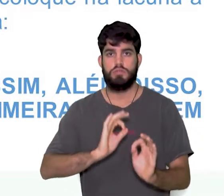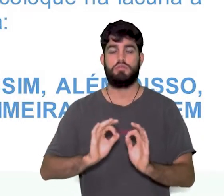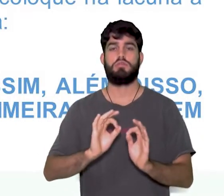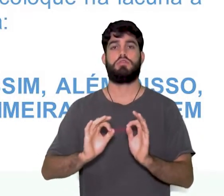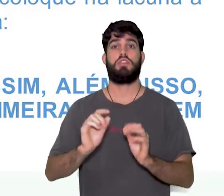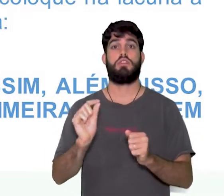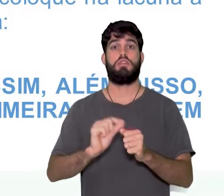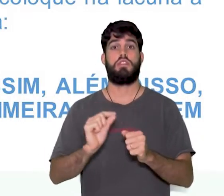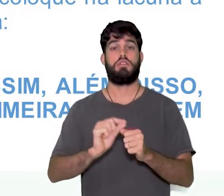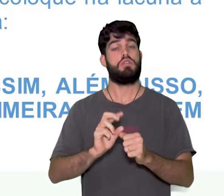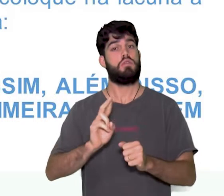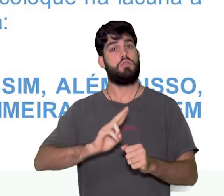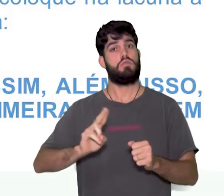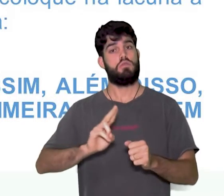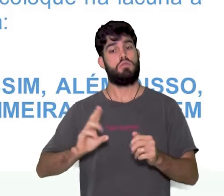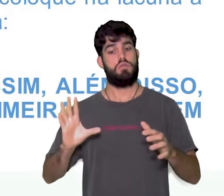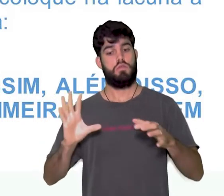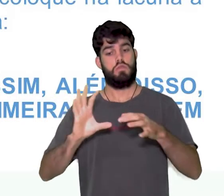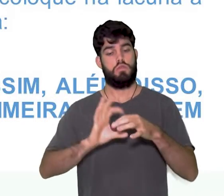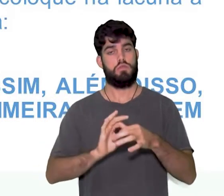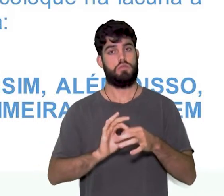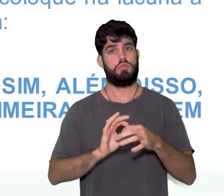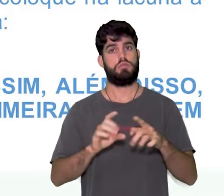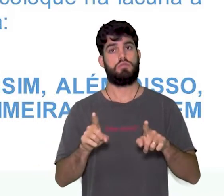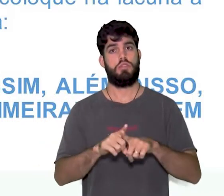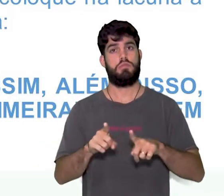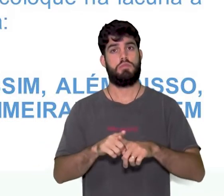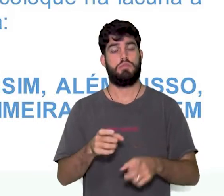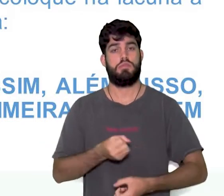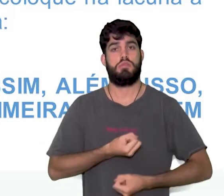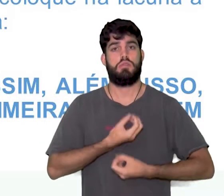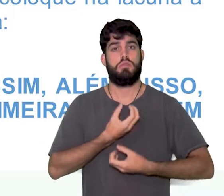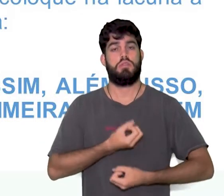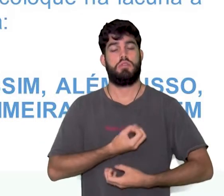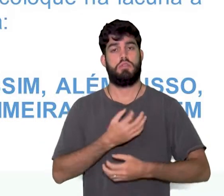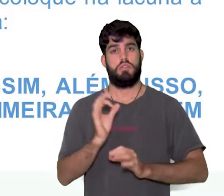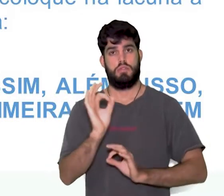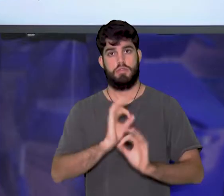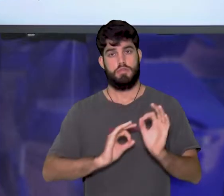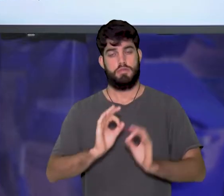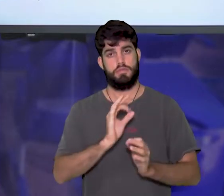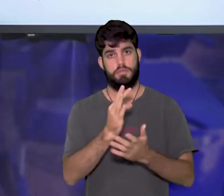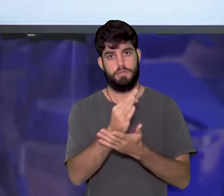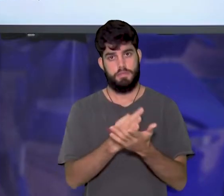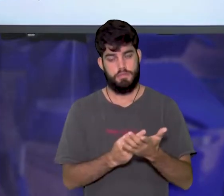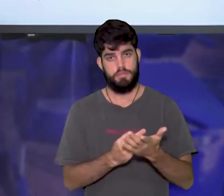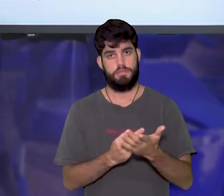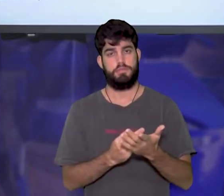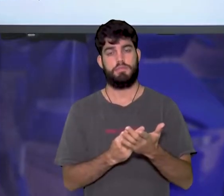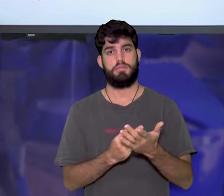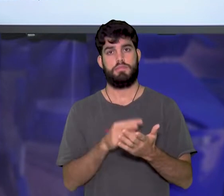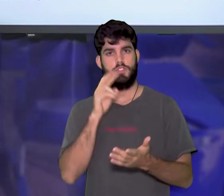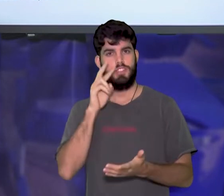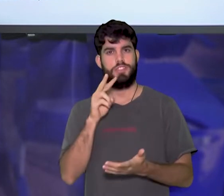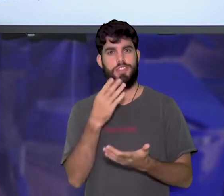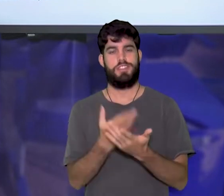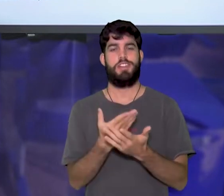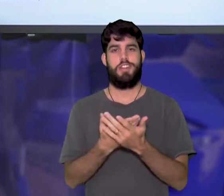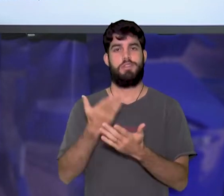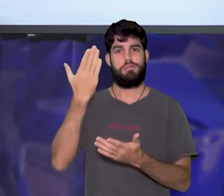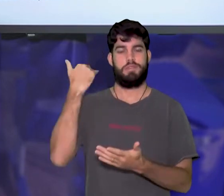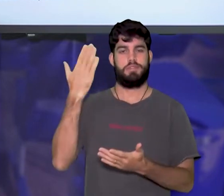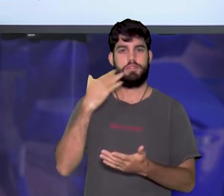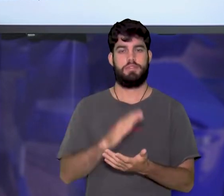fazem uso de conectivos e expressões de organização textual que vocês viram na aula passada